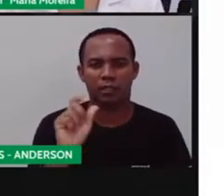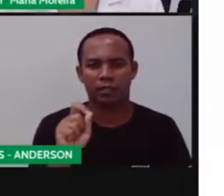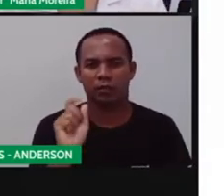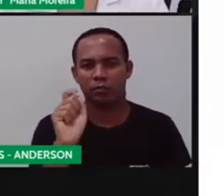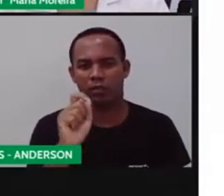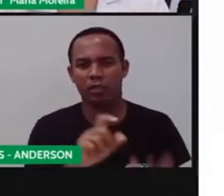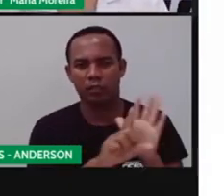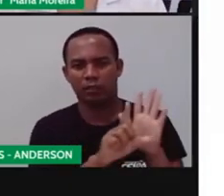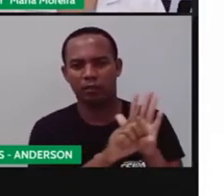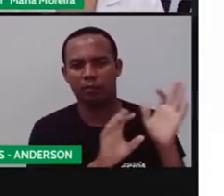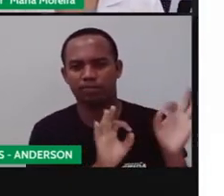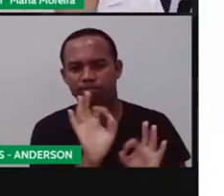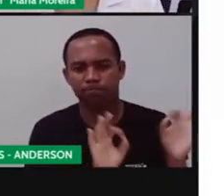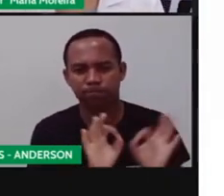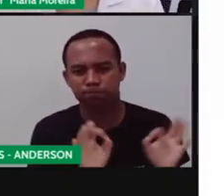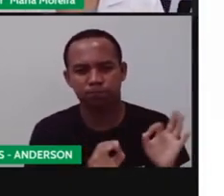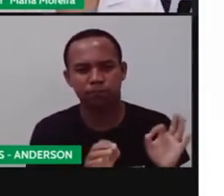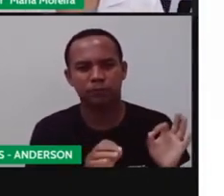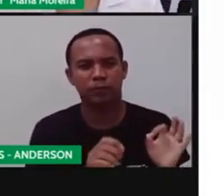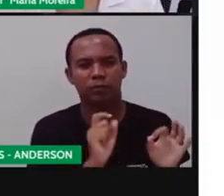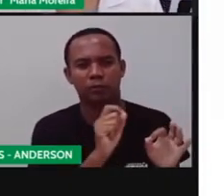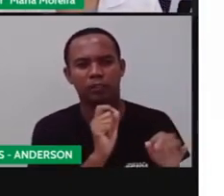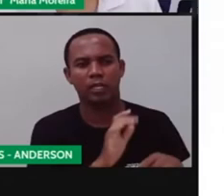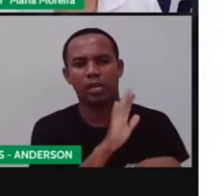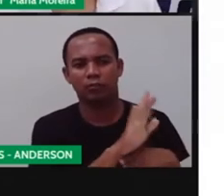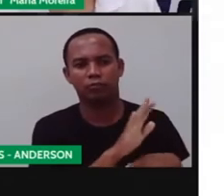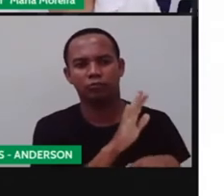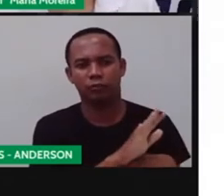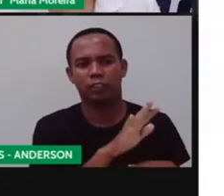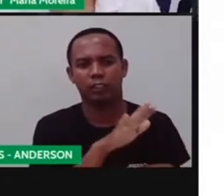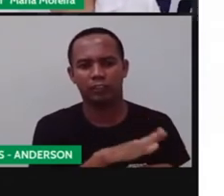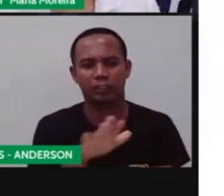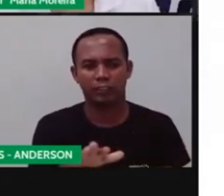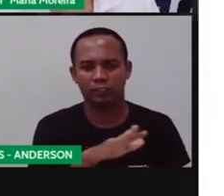determinação para ela proteger vocês desses anúncios.